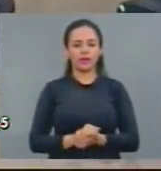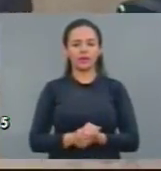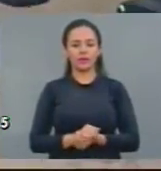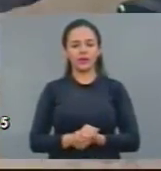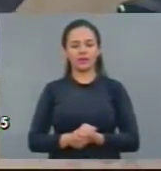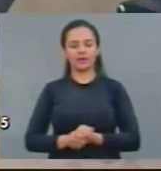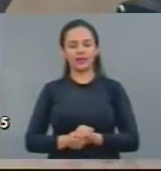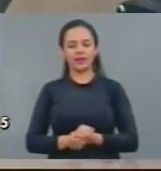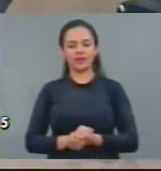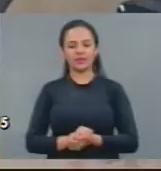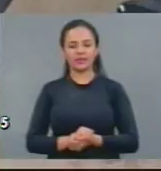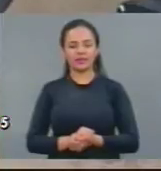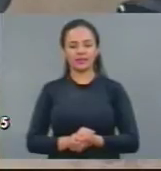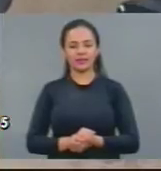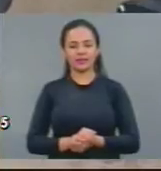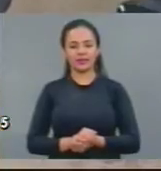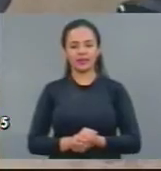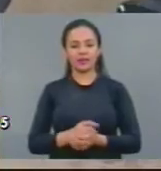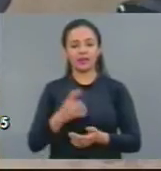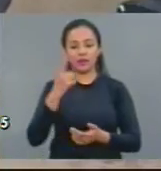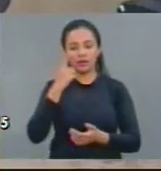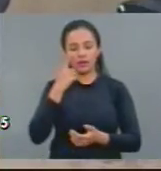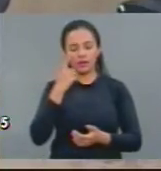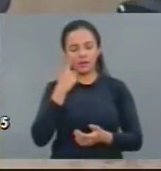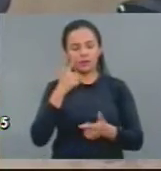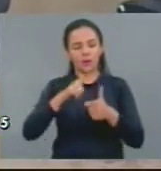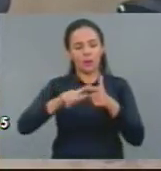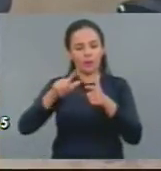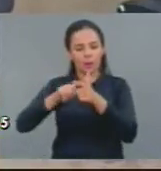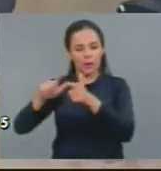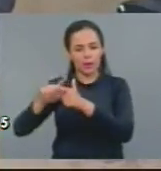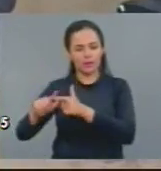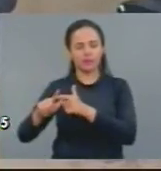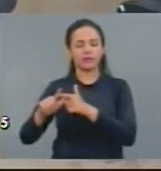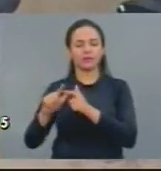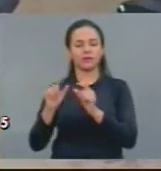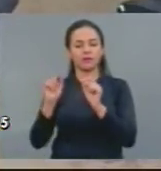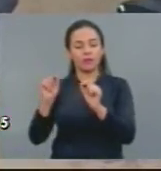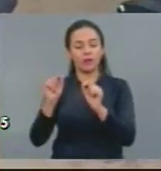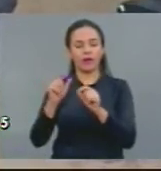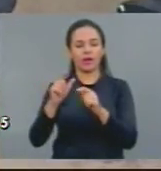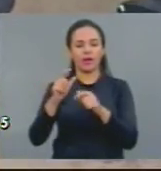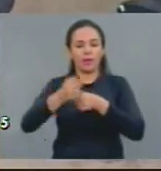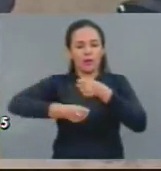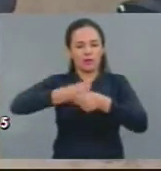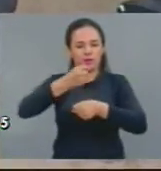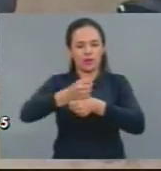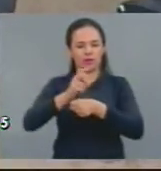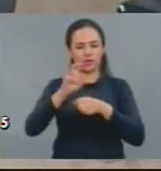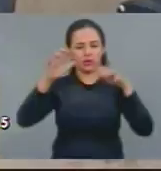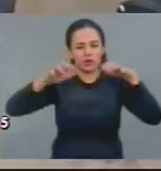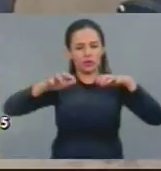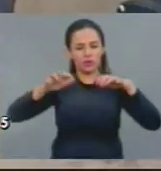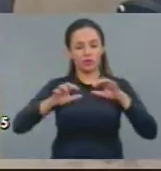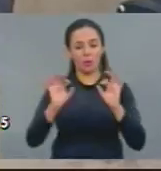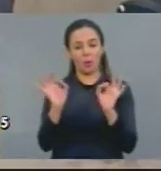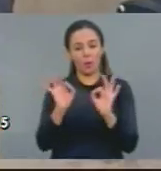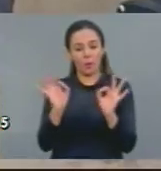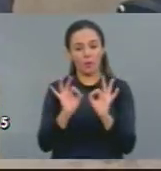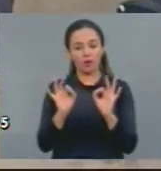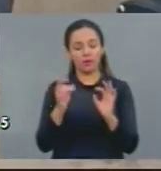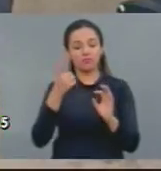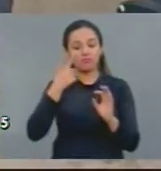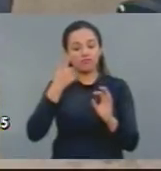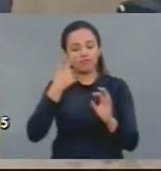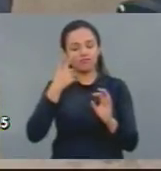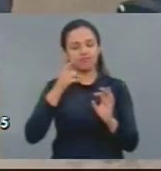nós possamos aqui, com o problema que nós estamos passando, que o Estado do Ceará está passando, de estiagem, o deputado Roseno e o